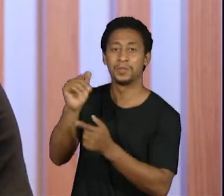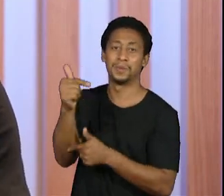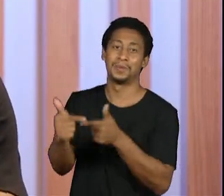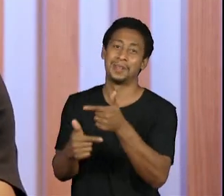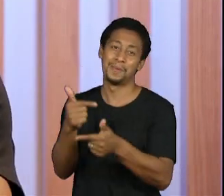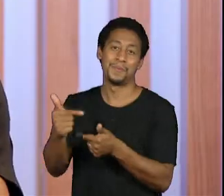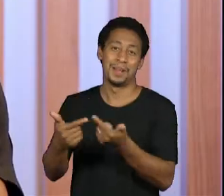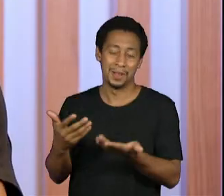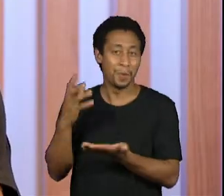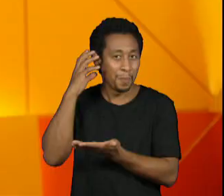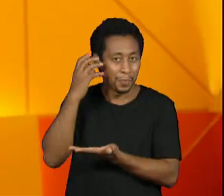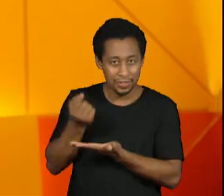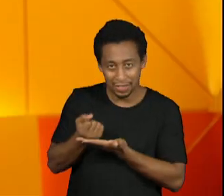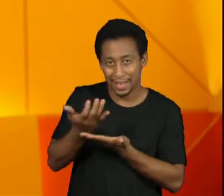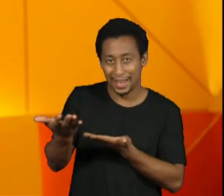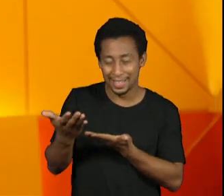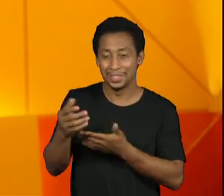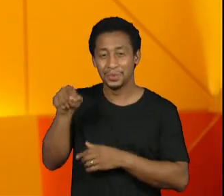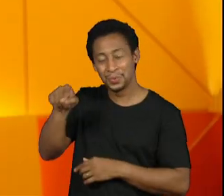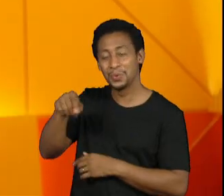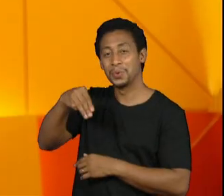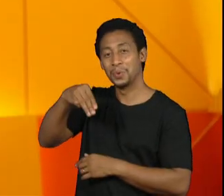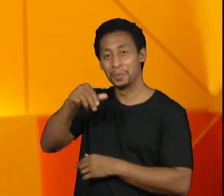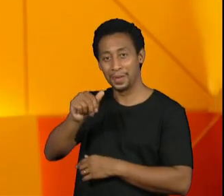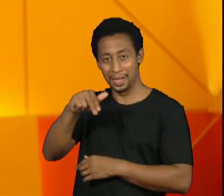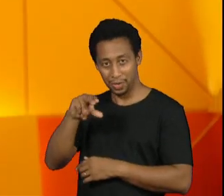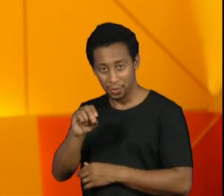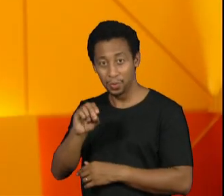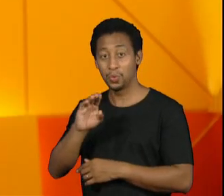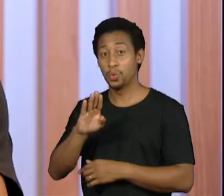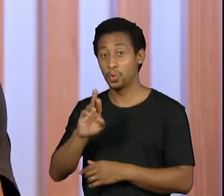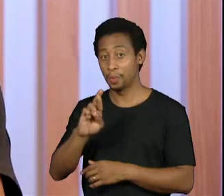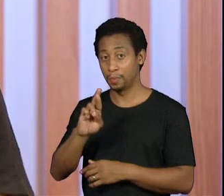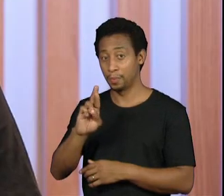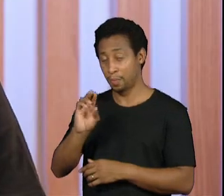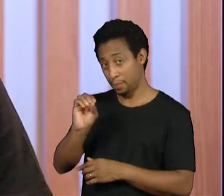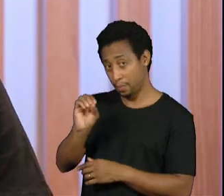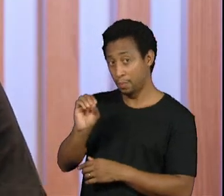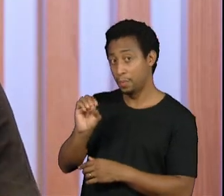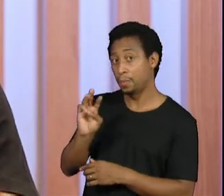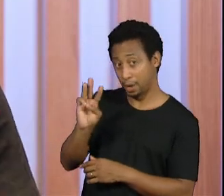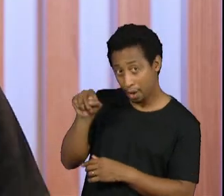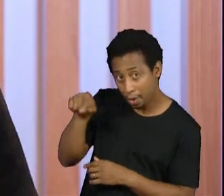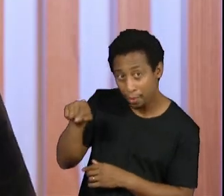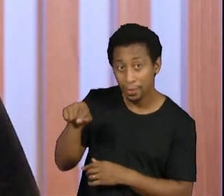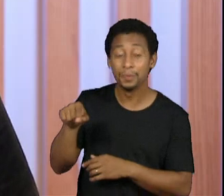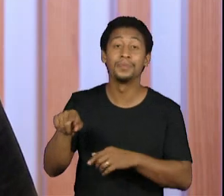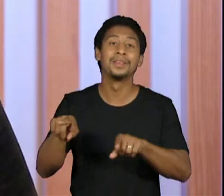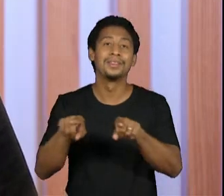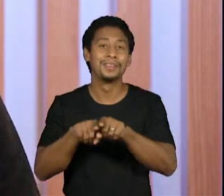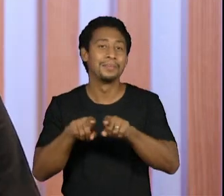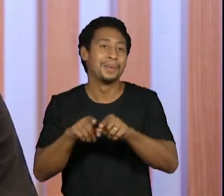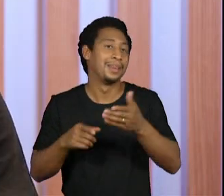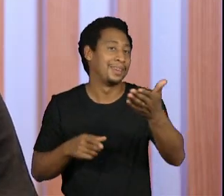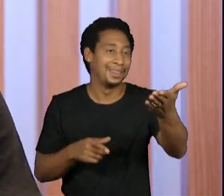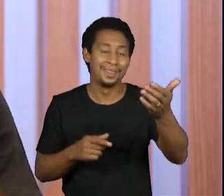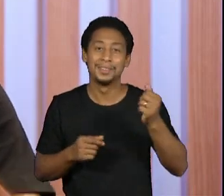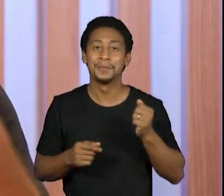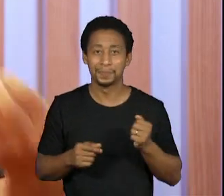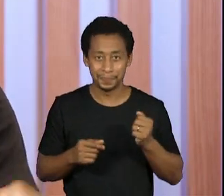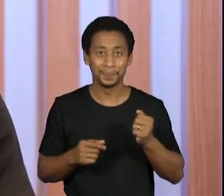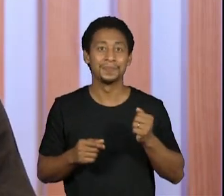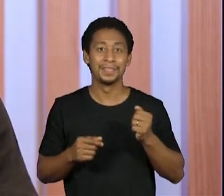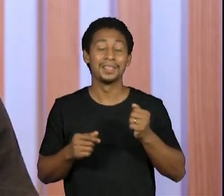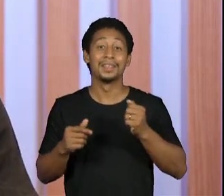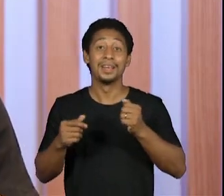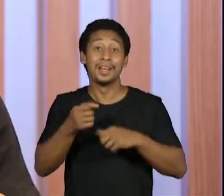Muitas excepcionais. Acho que, como você bem falou, a sua própria audiência, o trabalho da Semayá, ao longo desse trabalho, ao longo do... Essa